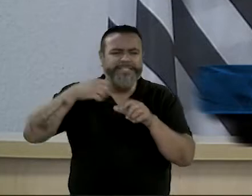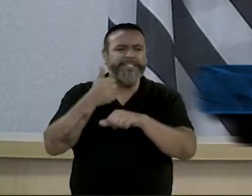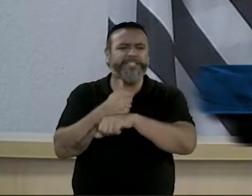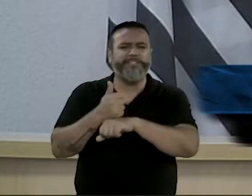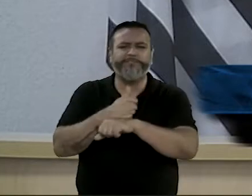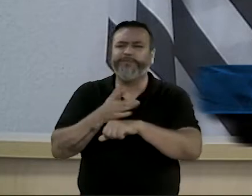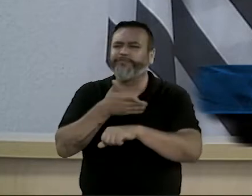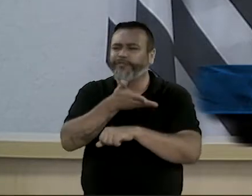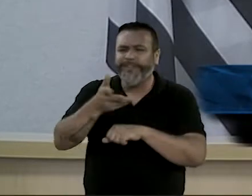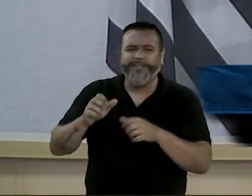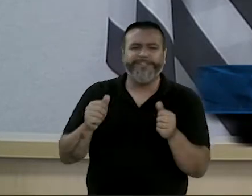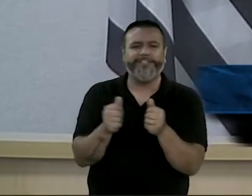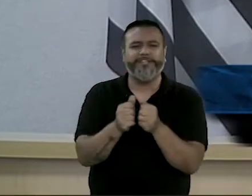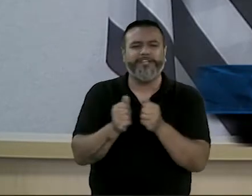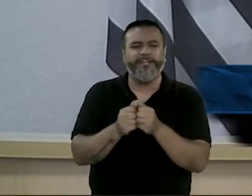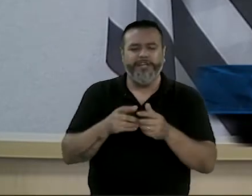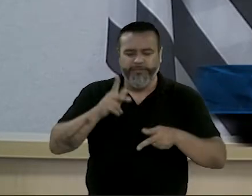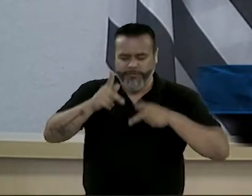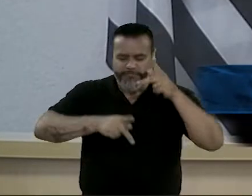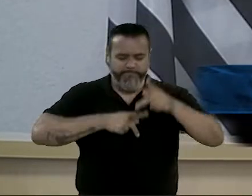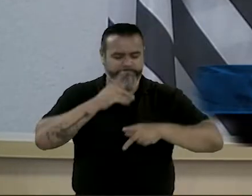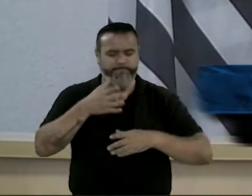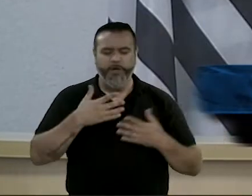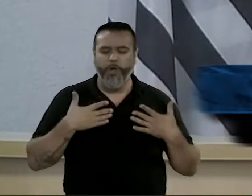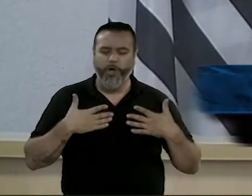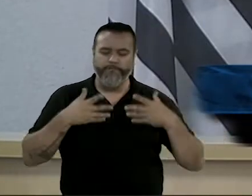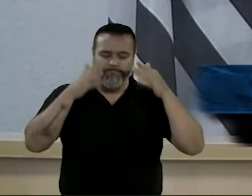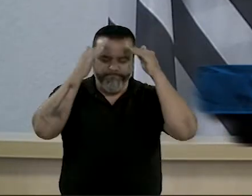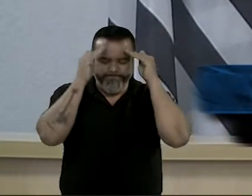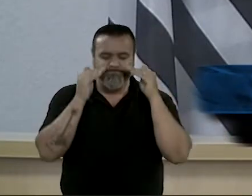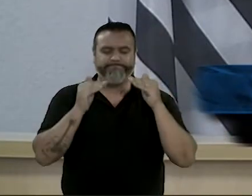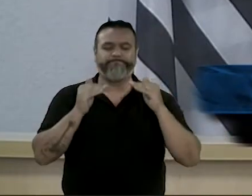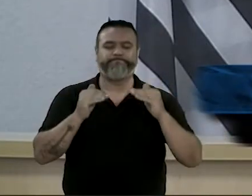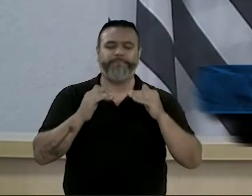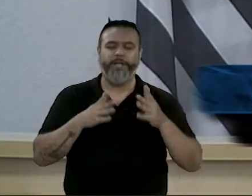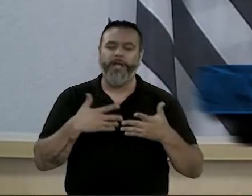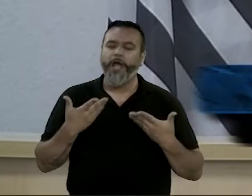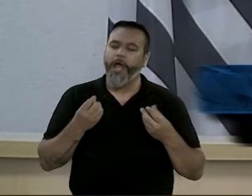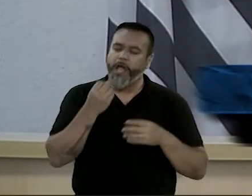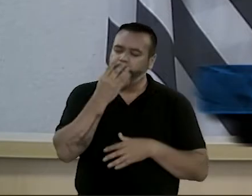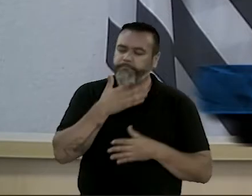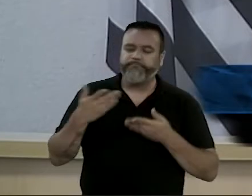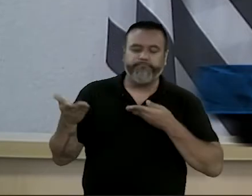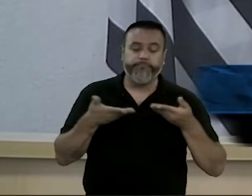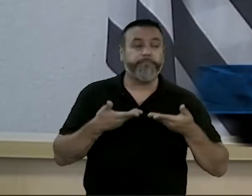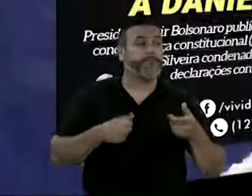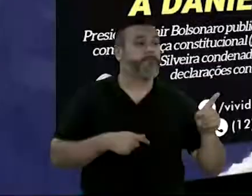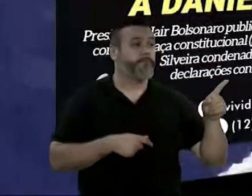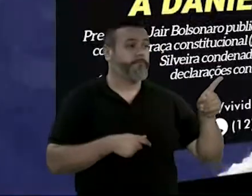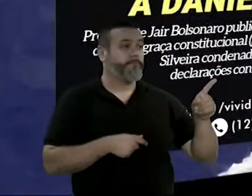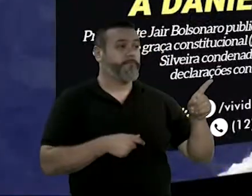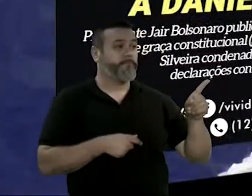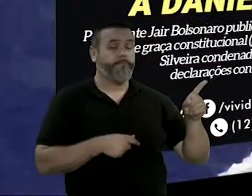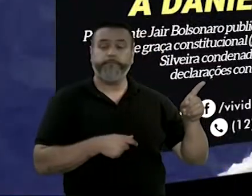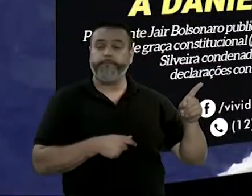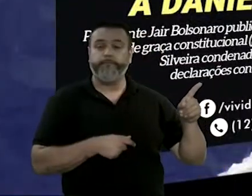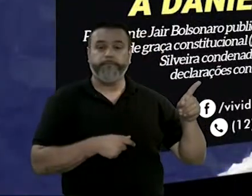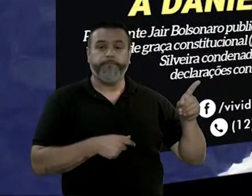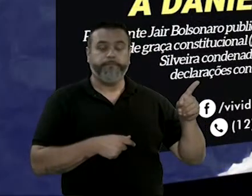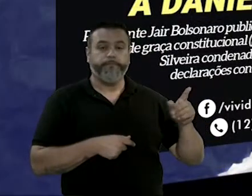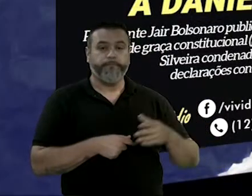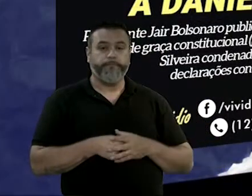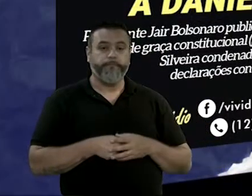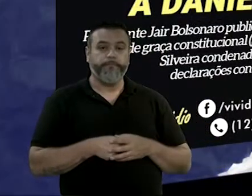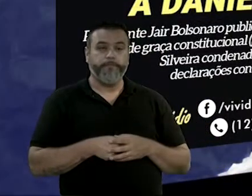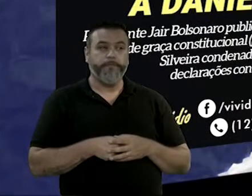A vereadora de Vida Rádio parabenizou o presidente Jair Bolsonaro por concederem muito ao deputado federal da União Civil.